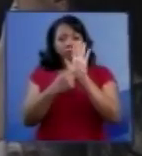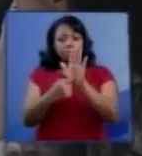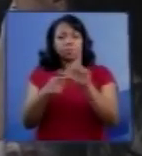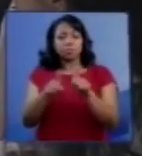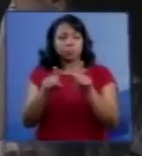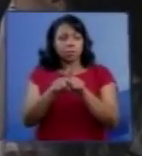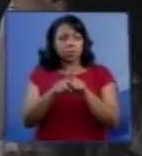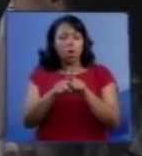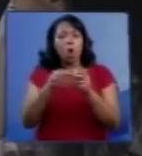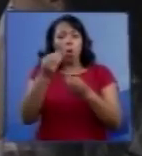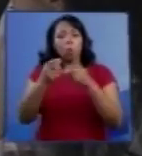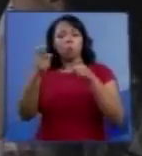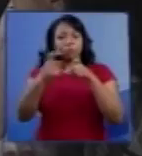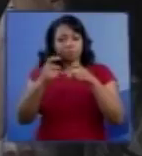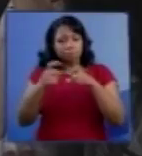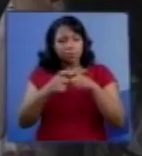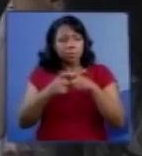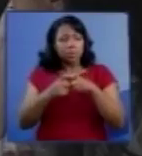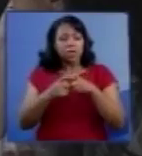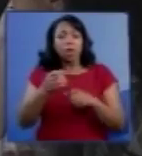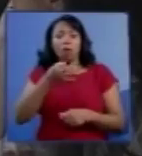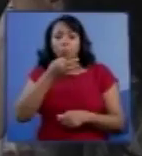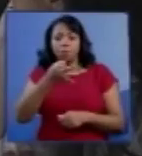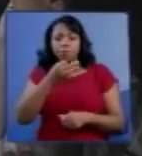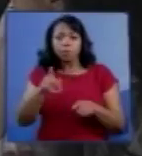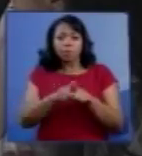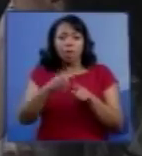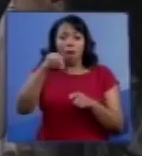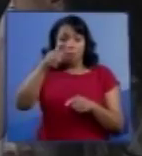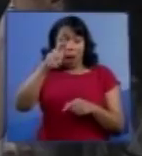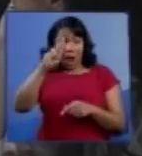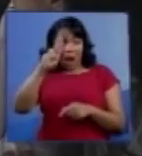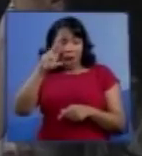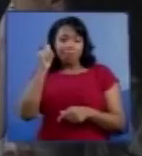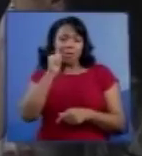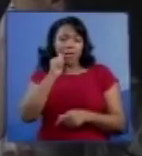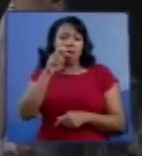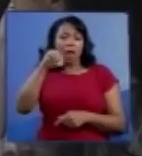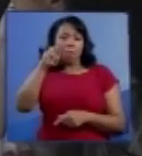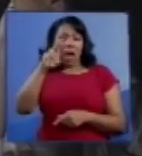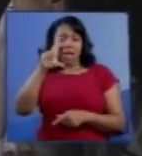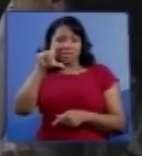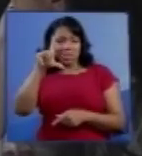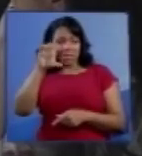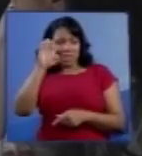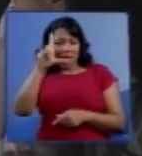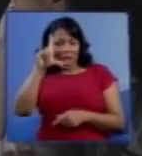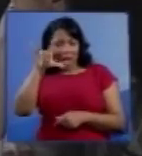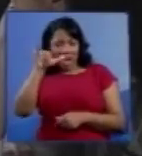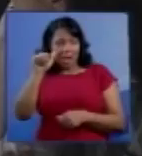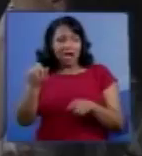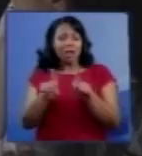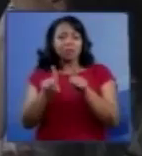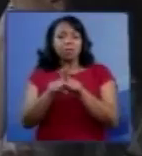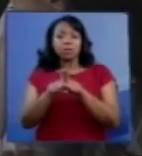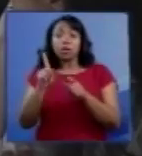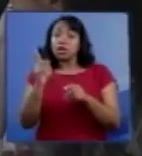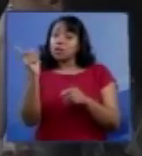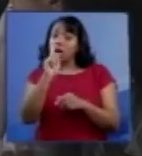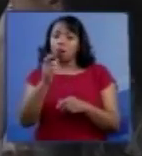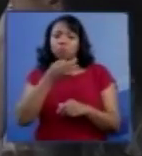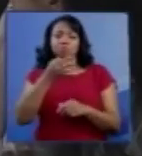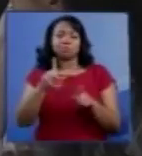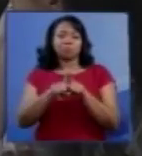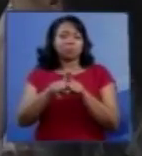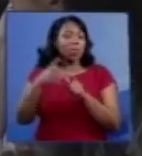médica que a hipótese de Marcela de Jesus não era uma hipótese de anencefalia. E,